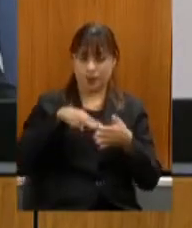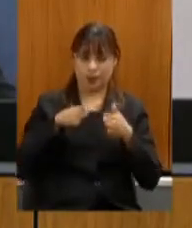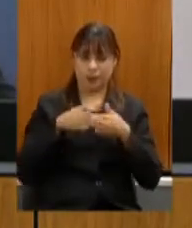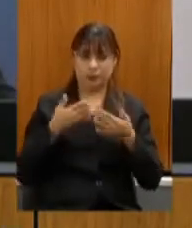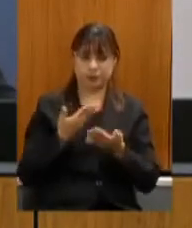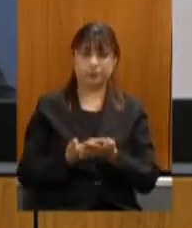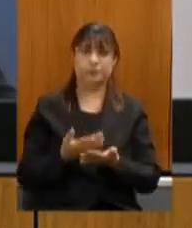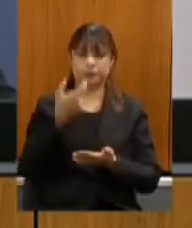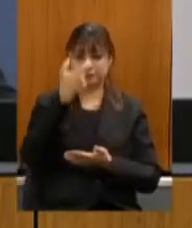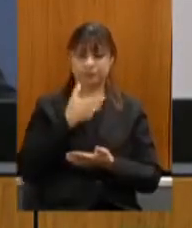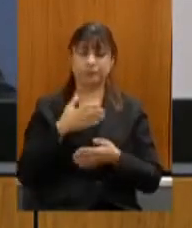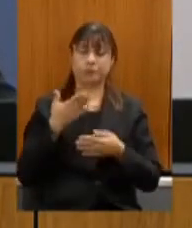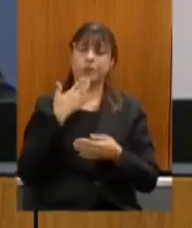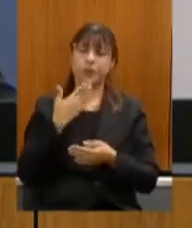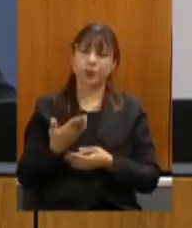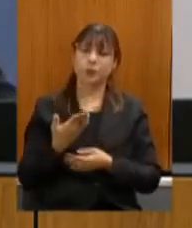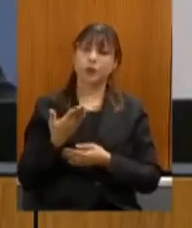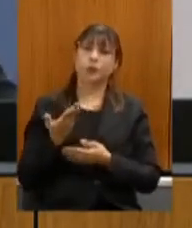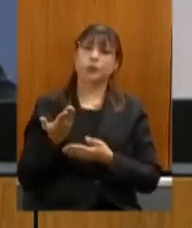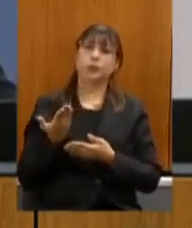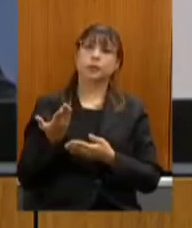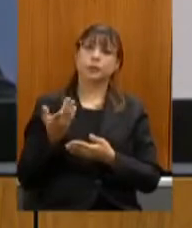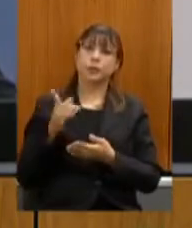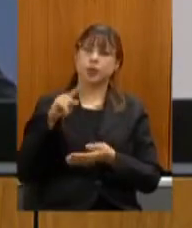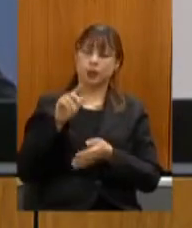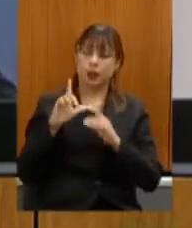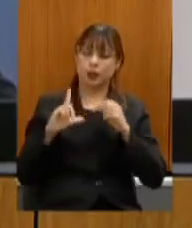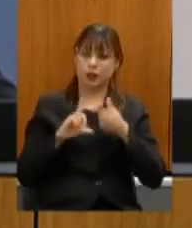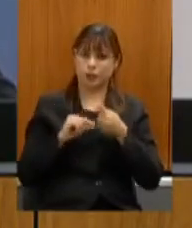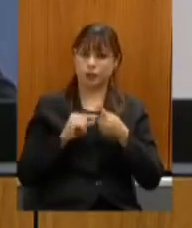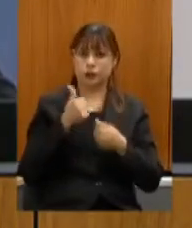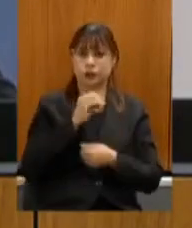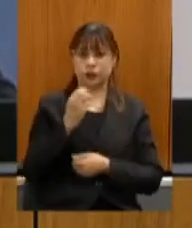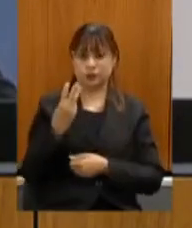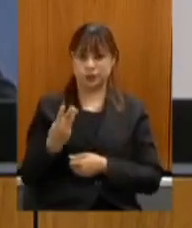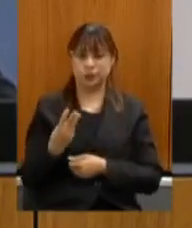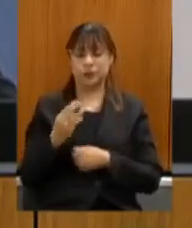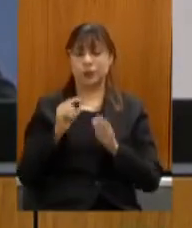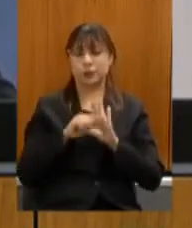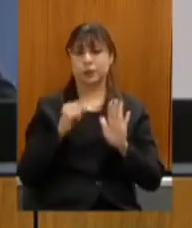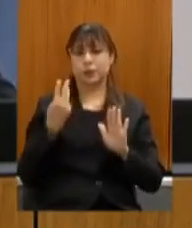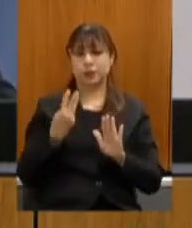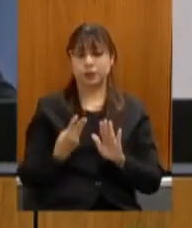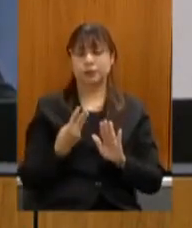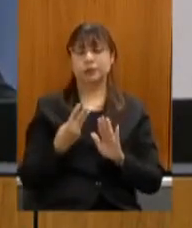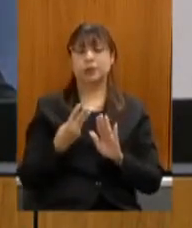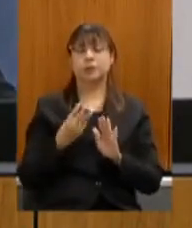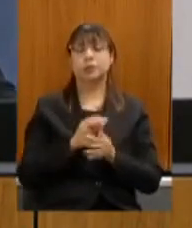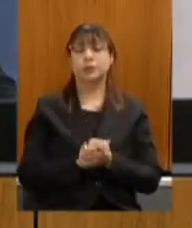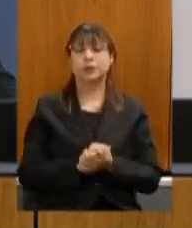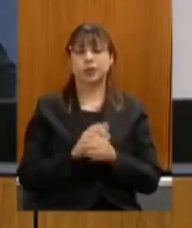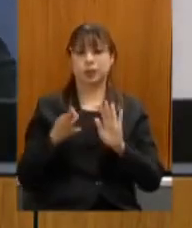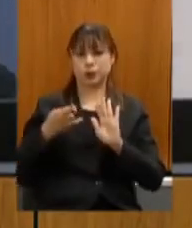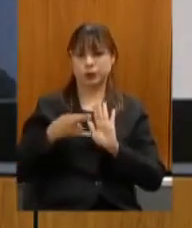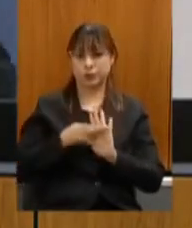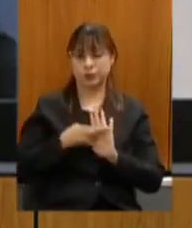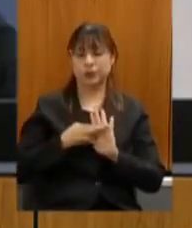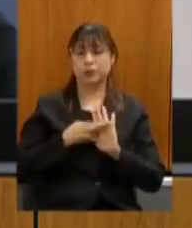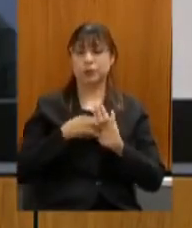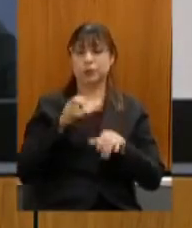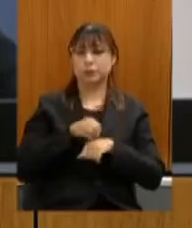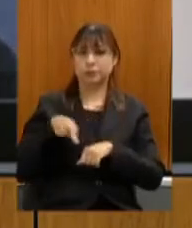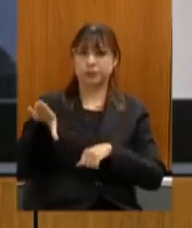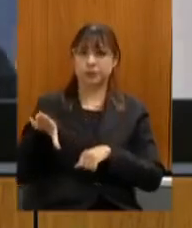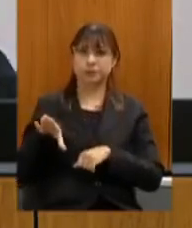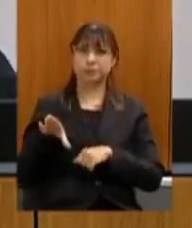subscrevem requer a vossa excelência nos termos do artigo 103 para terceiro alineado regimento interno que seja encaminhada